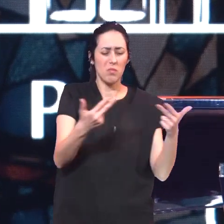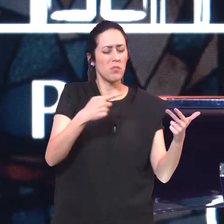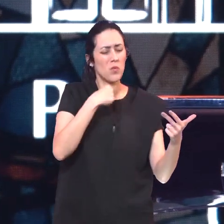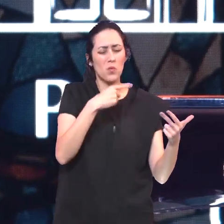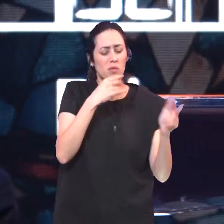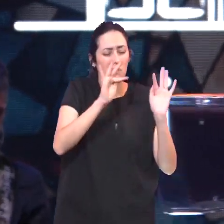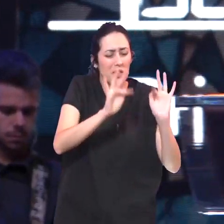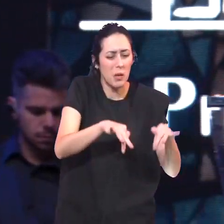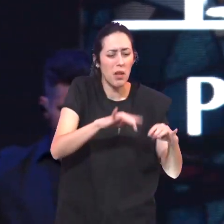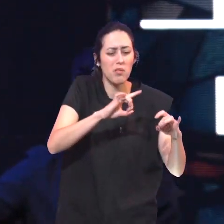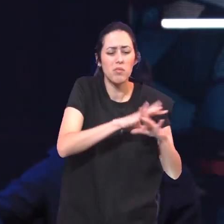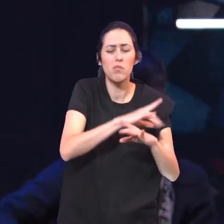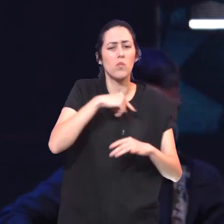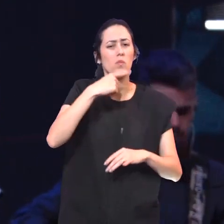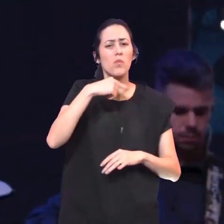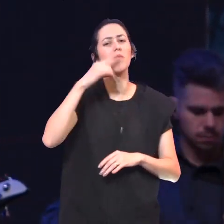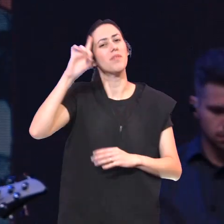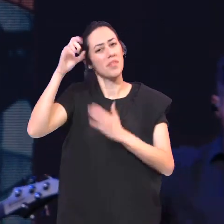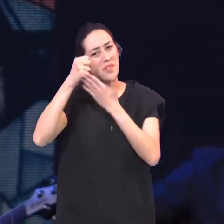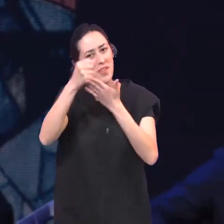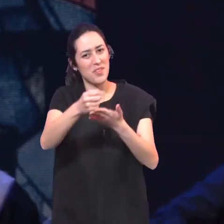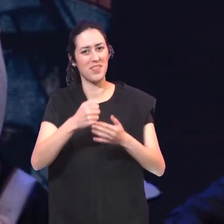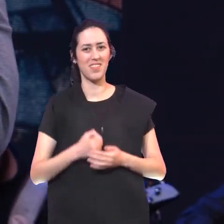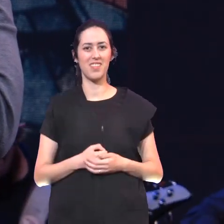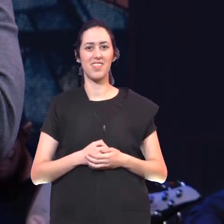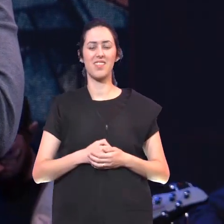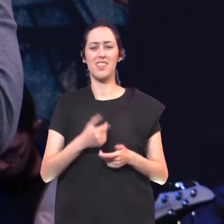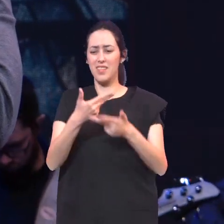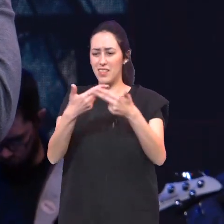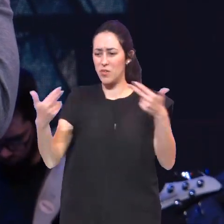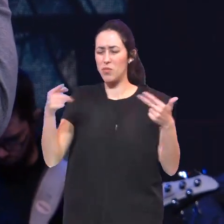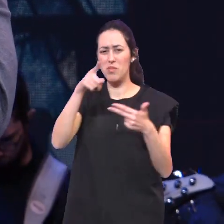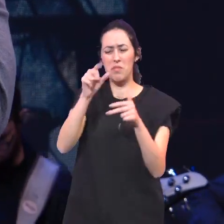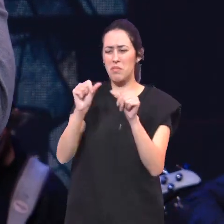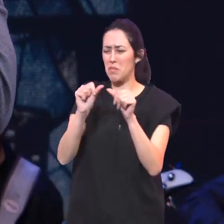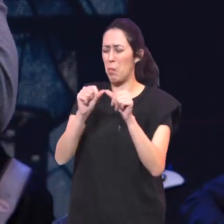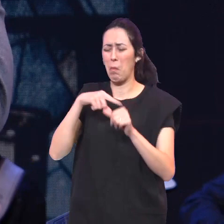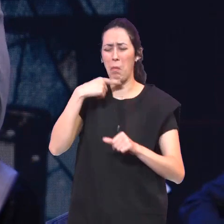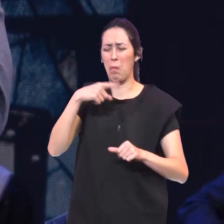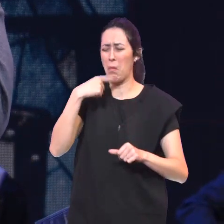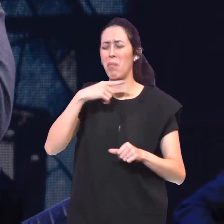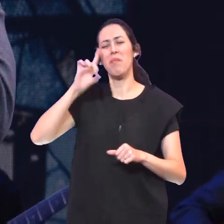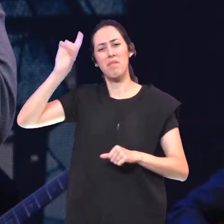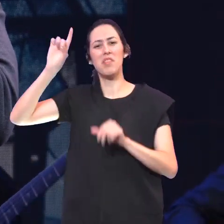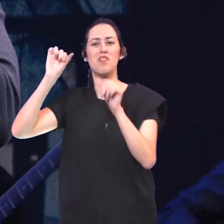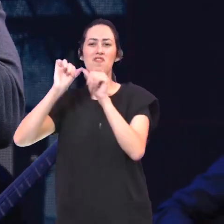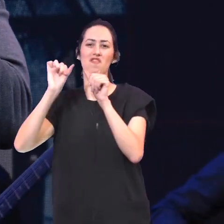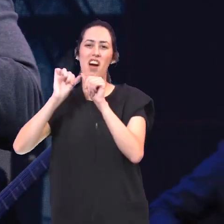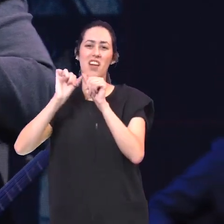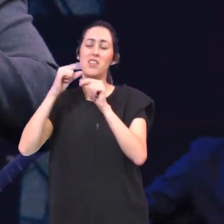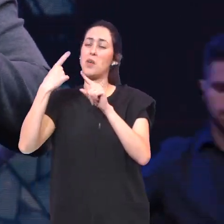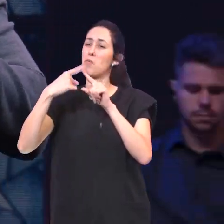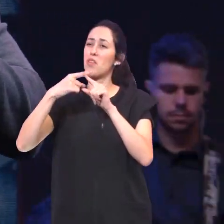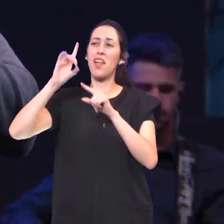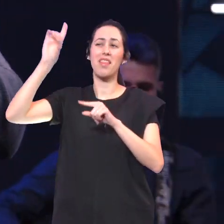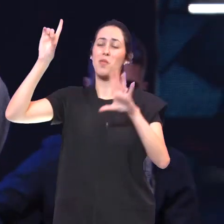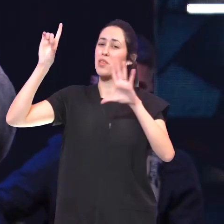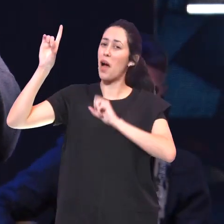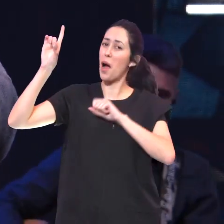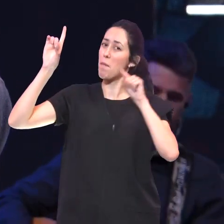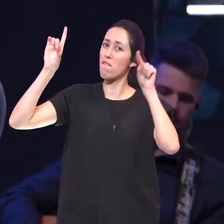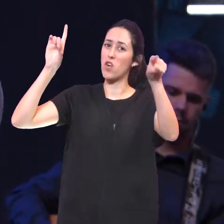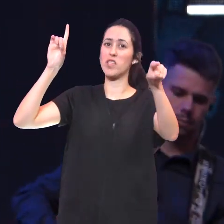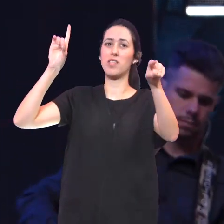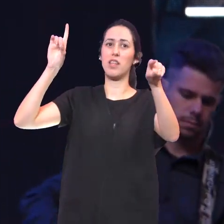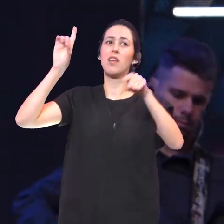E aquilo que você Não pode fazer Eu faço Porque eu te amo E porque eu me importo Com